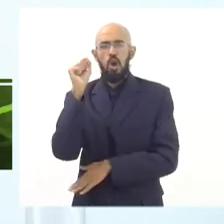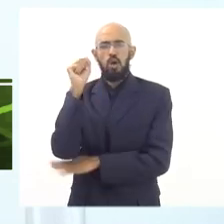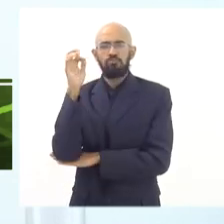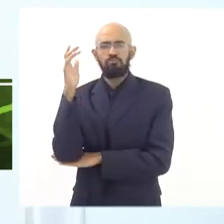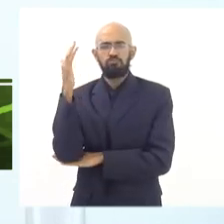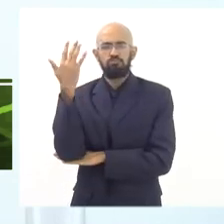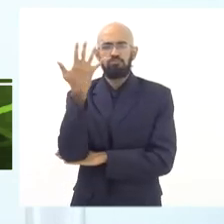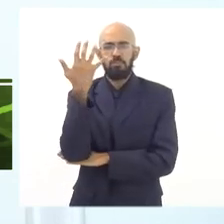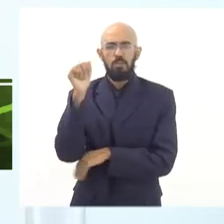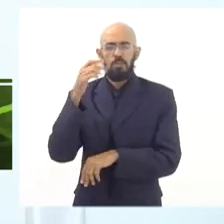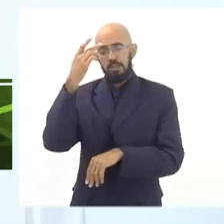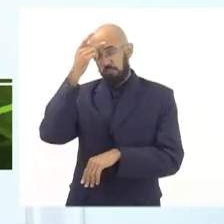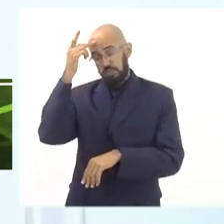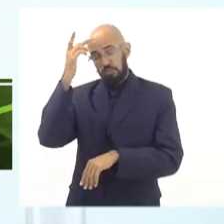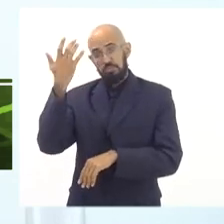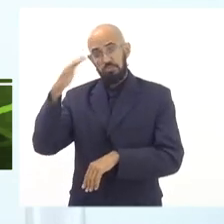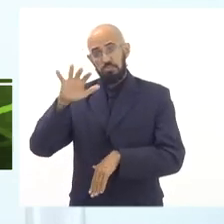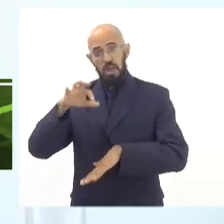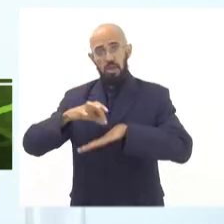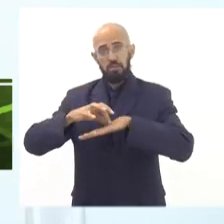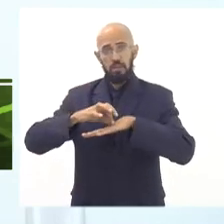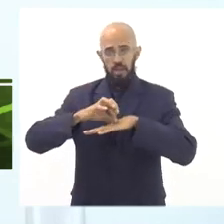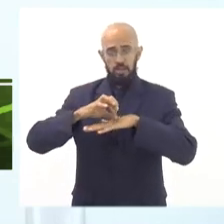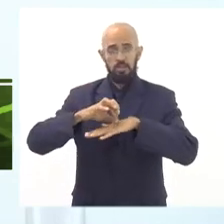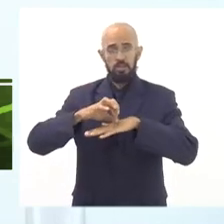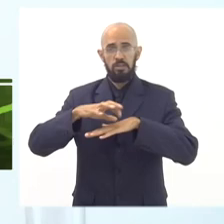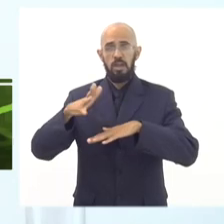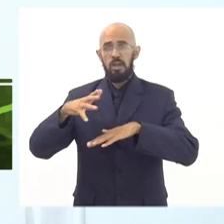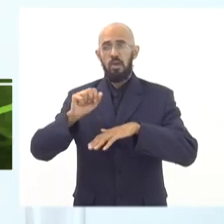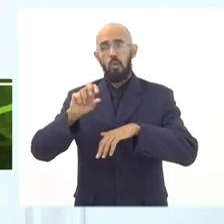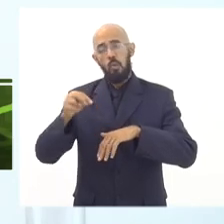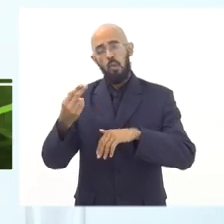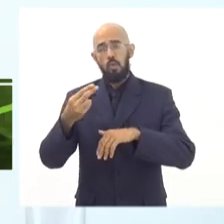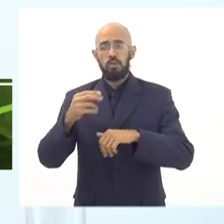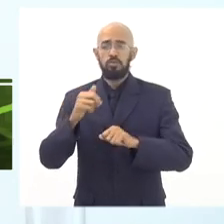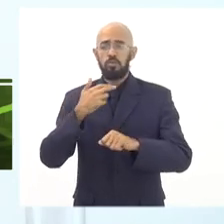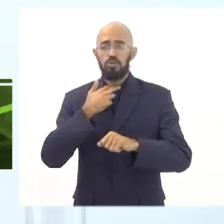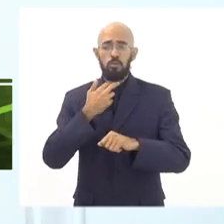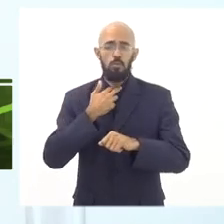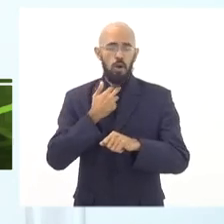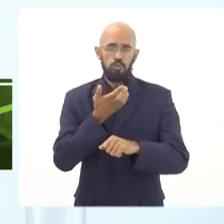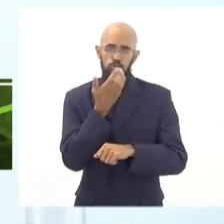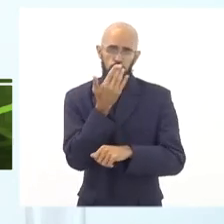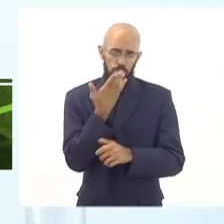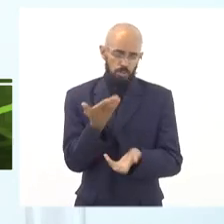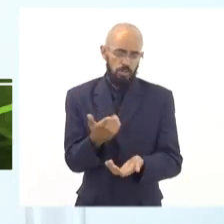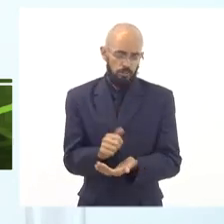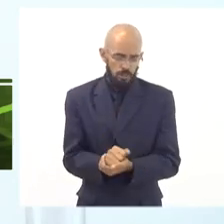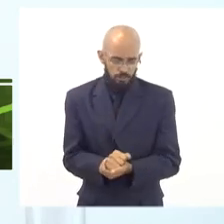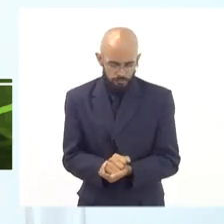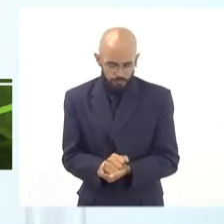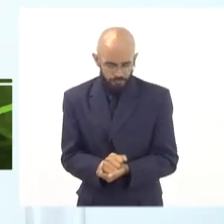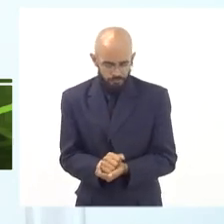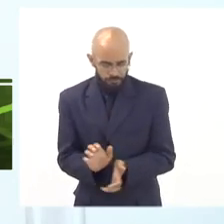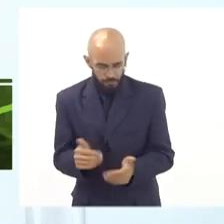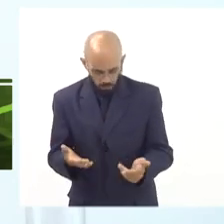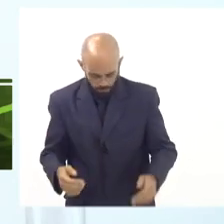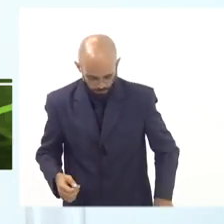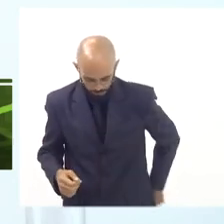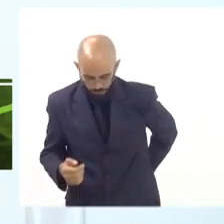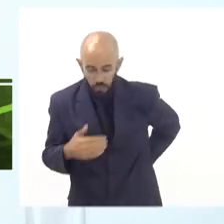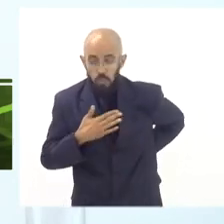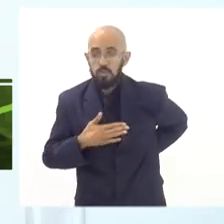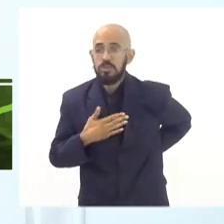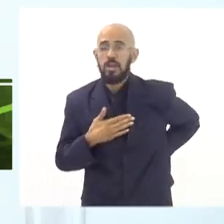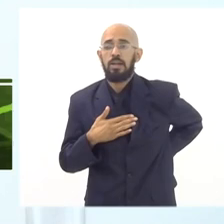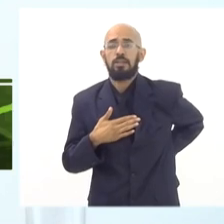para os alunos que assim sejam, além daqueles que têm restrição alimentar, etc. Então, gostaria que